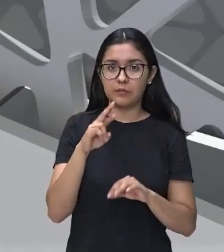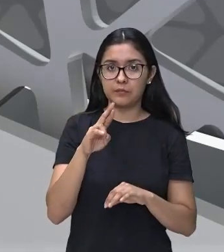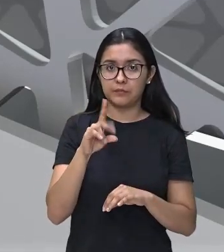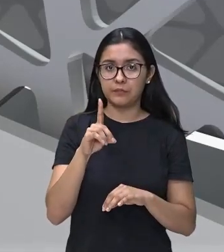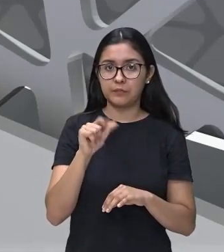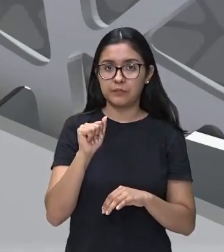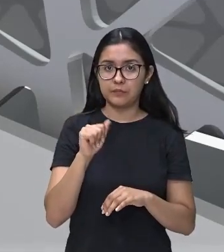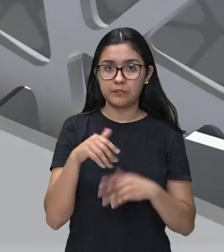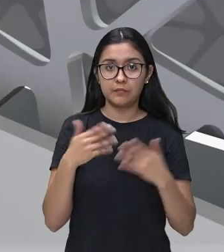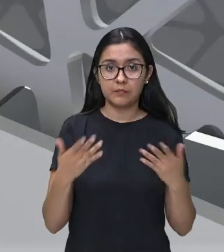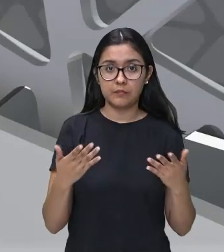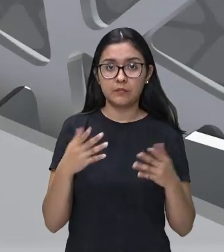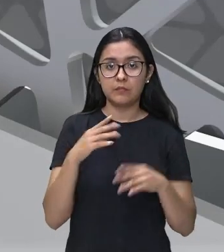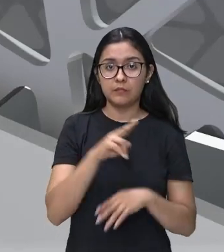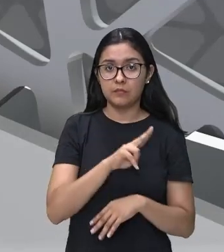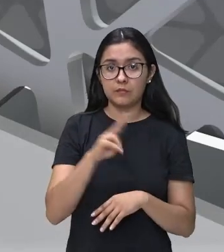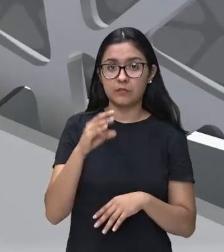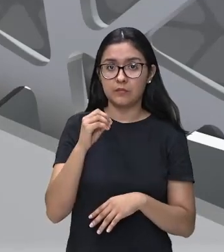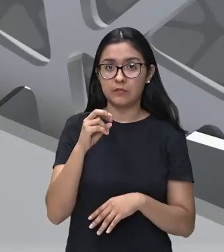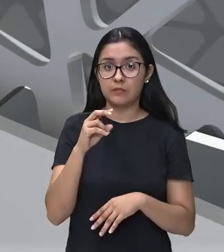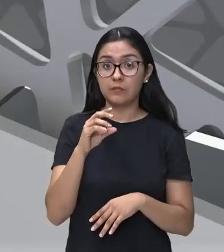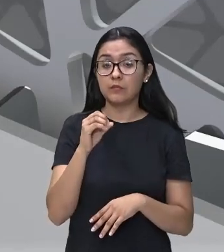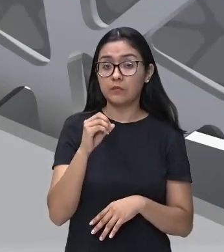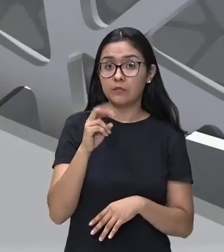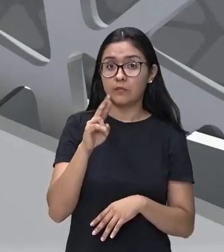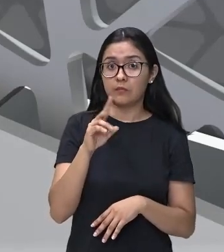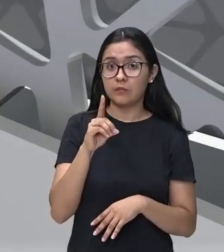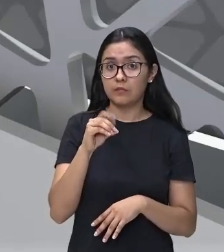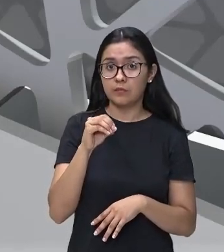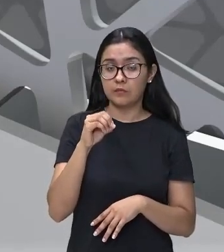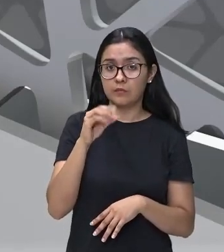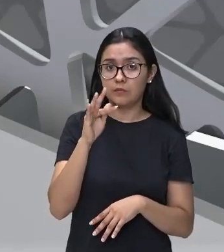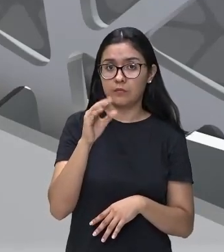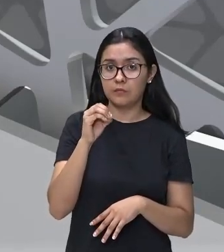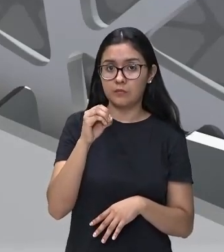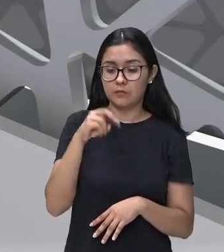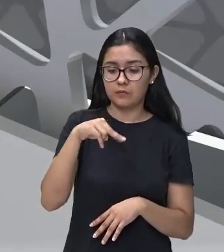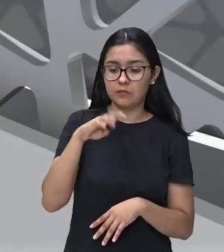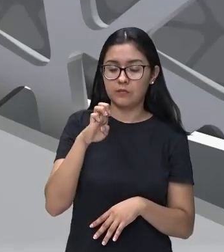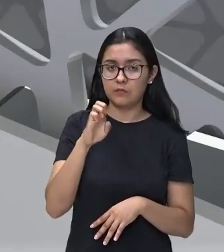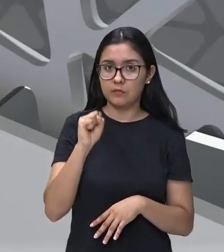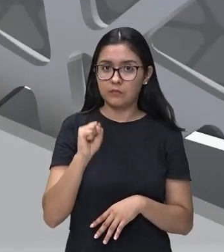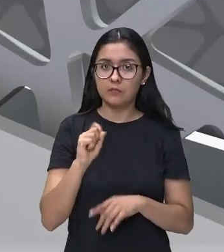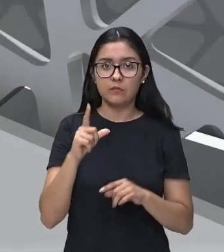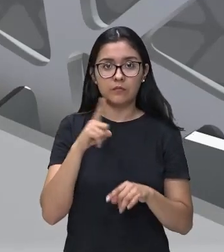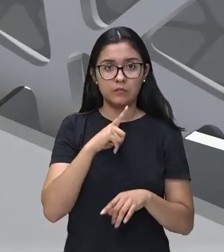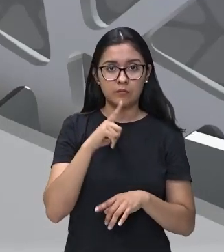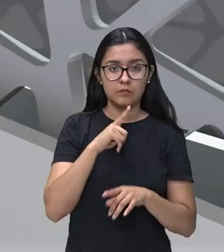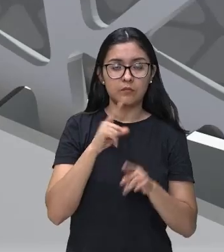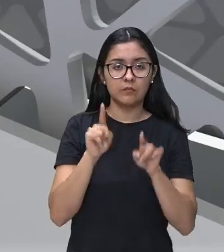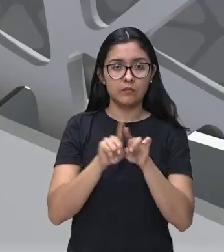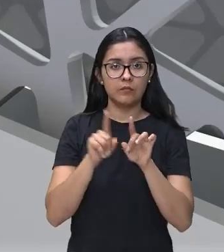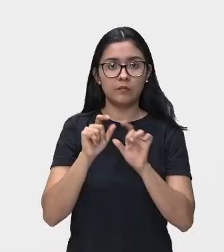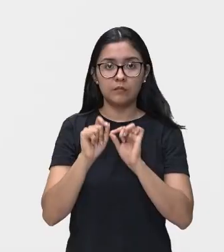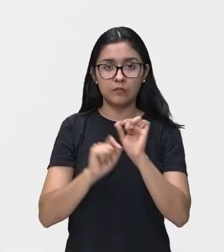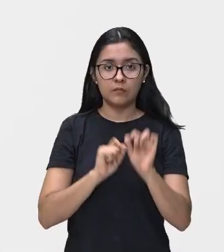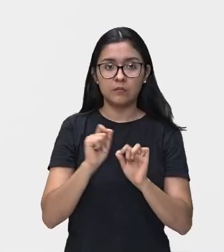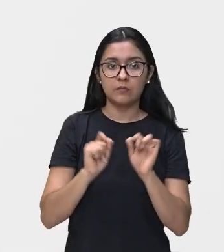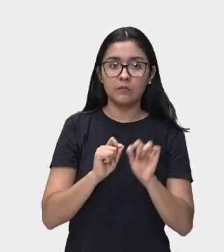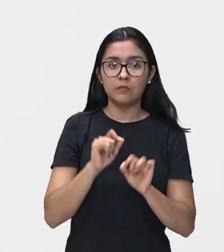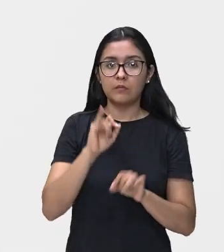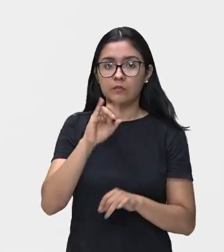são chamados de cordofones. Nós temos também os idiofones. O que é que vem ser o idiofone?